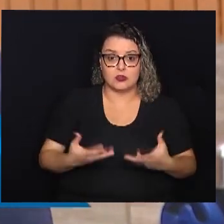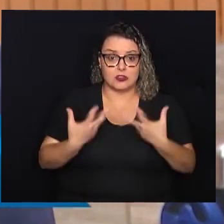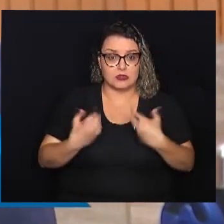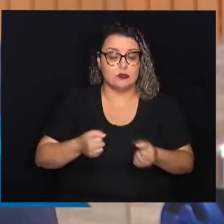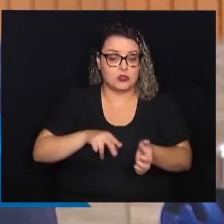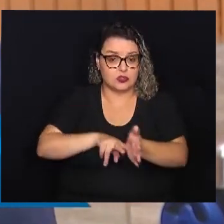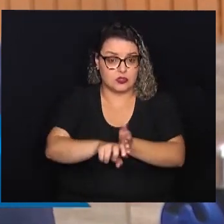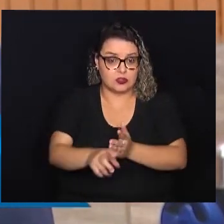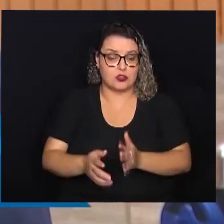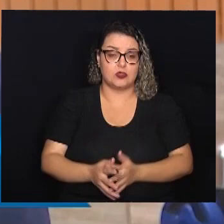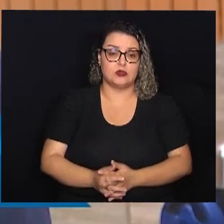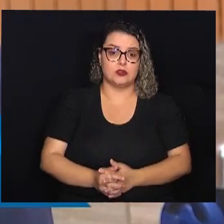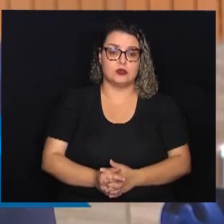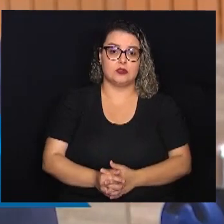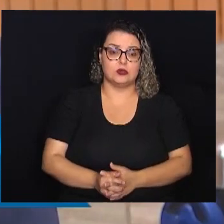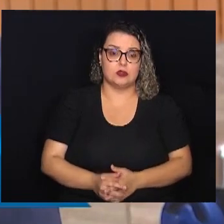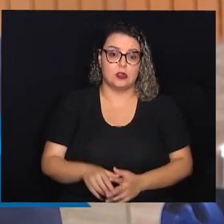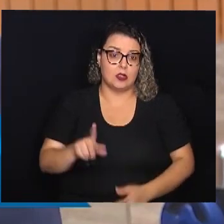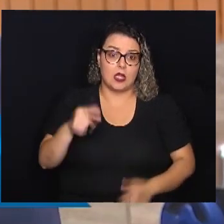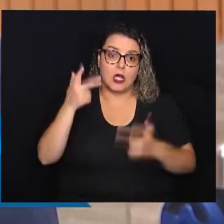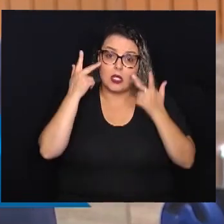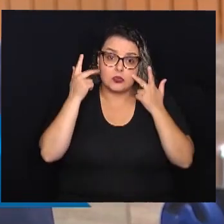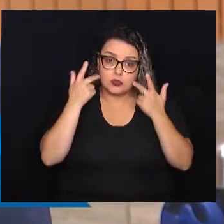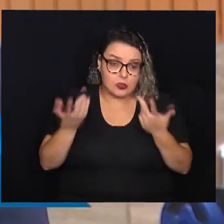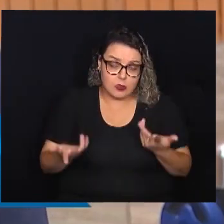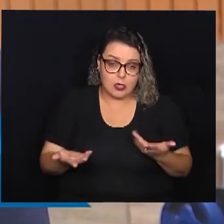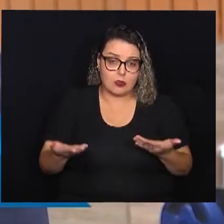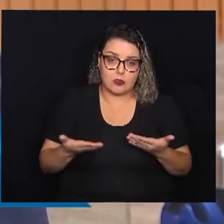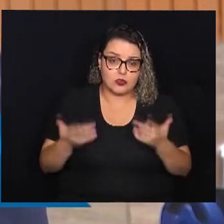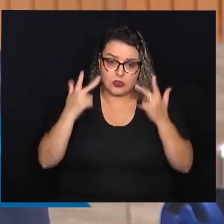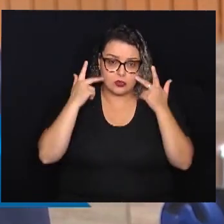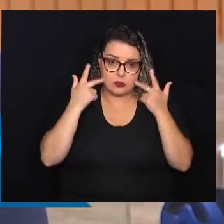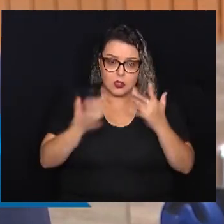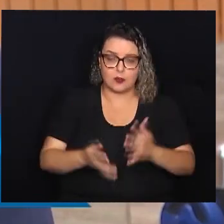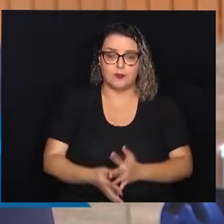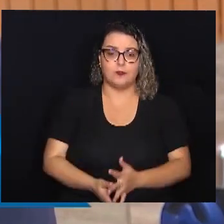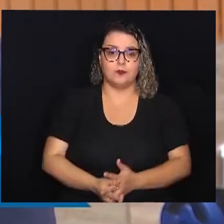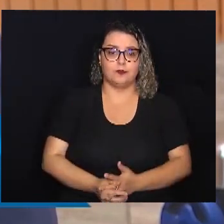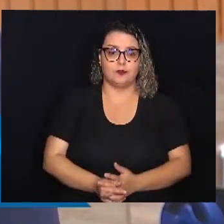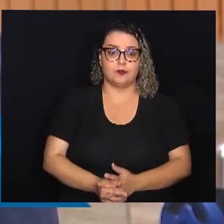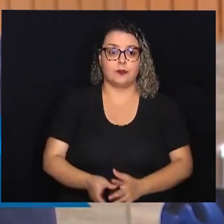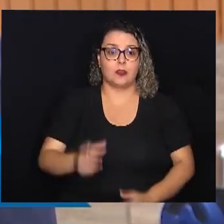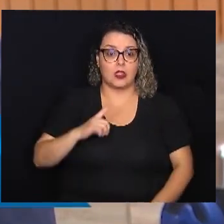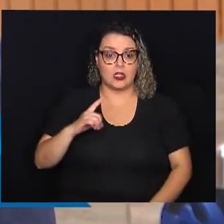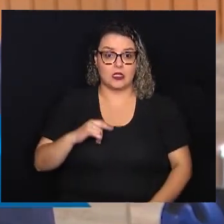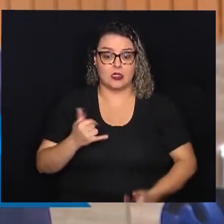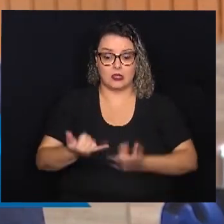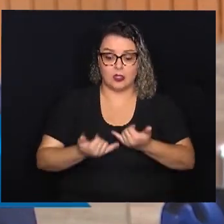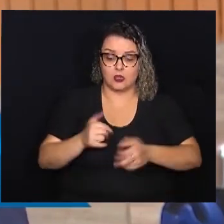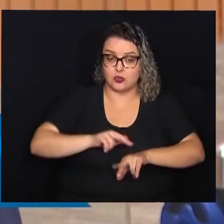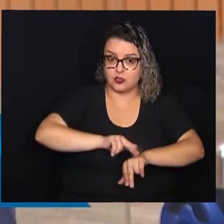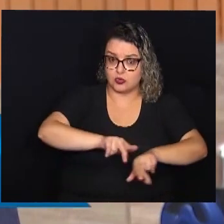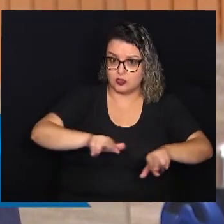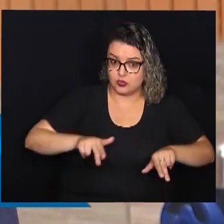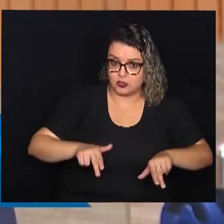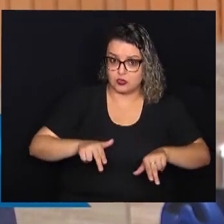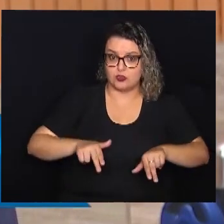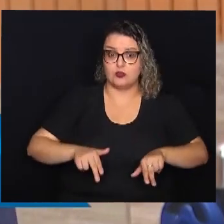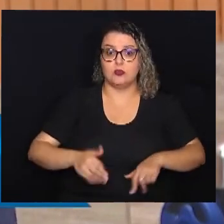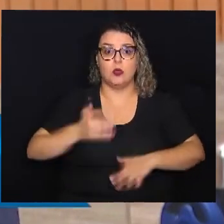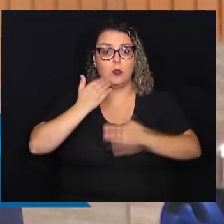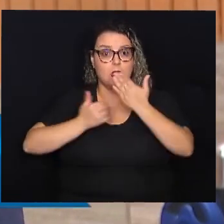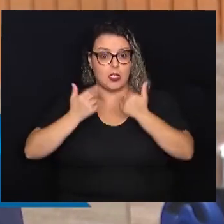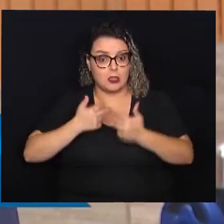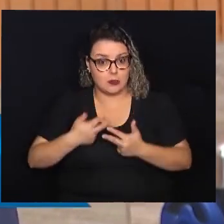pessoas sendo diagnosticadas. Isso é normal, hoje é normal. Então, tem a questão dos brinquedos,